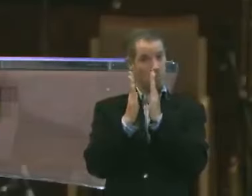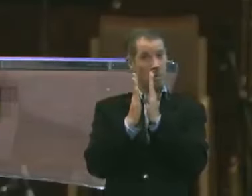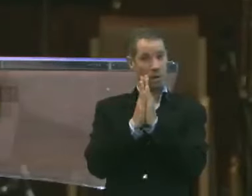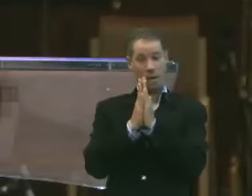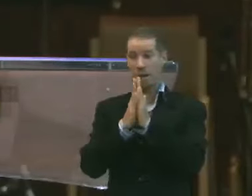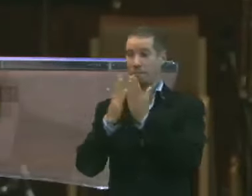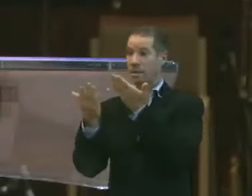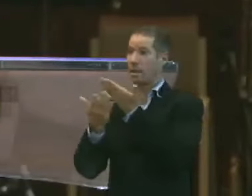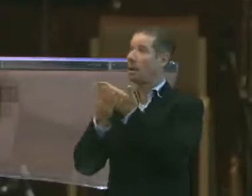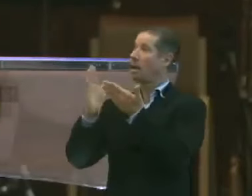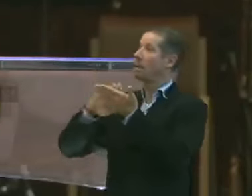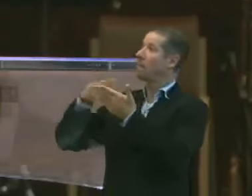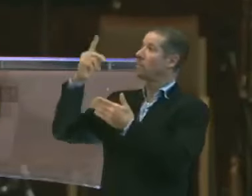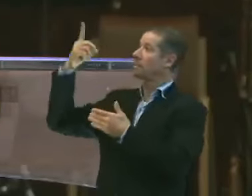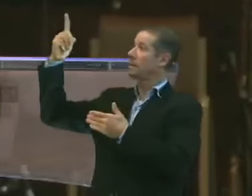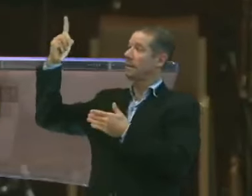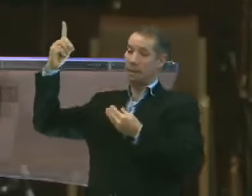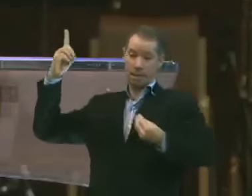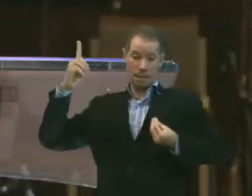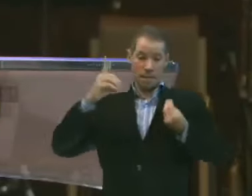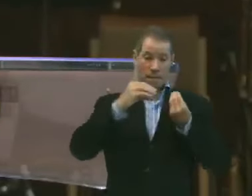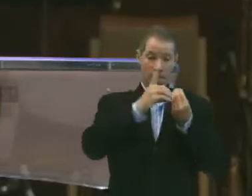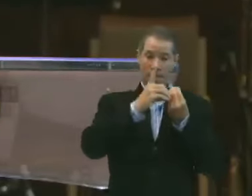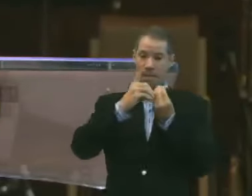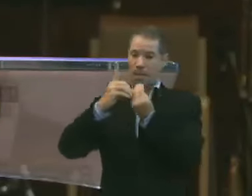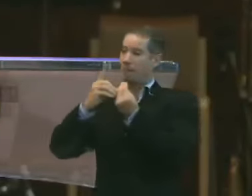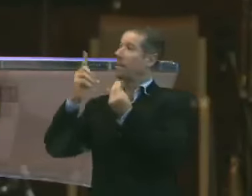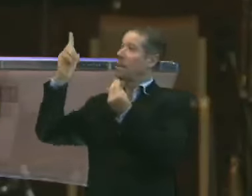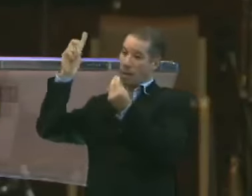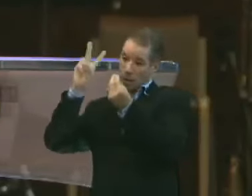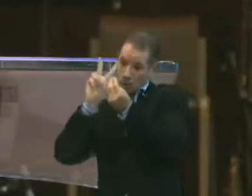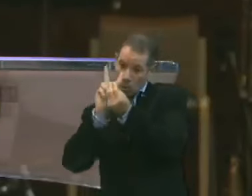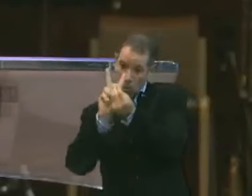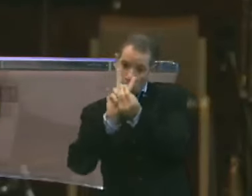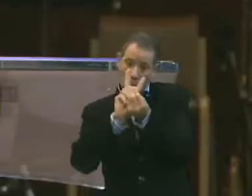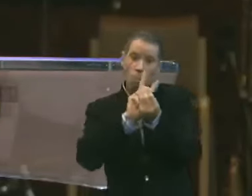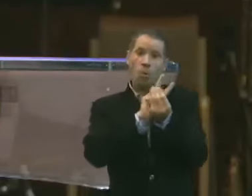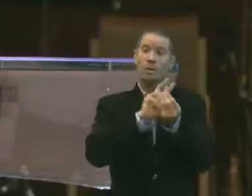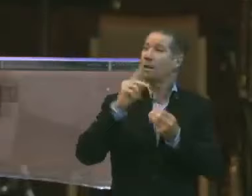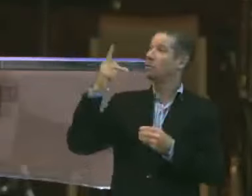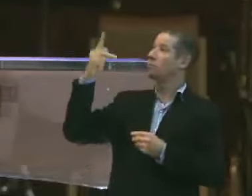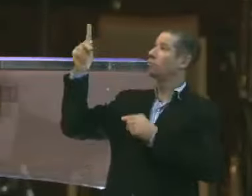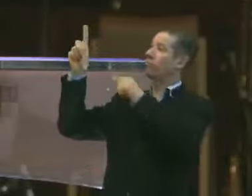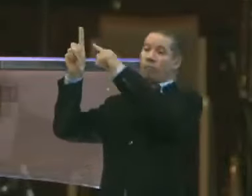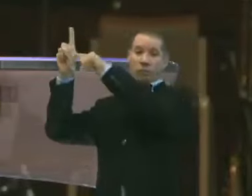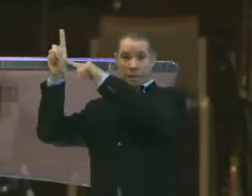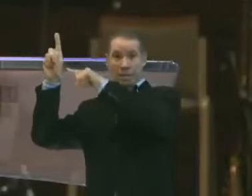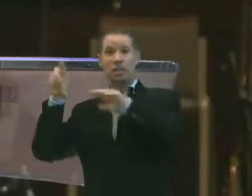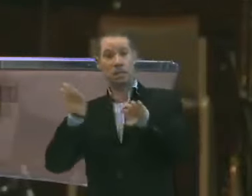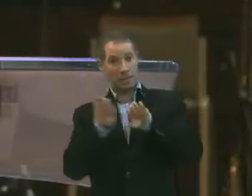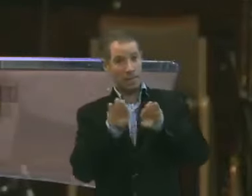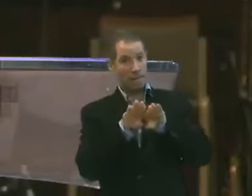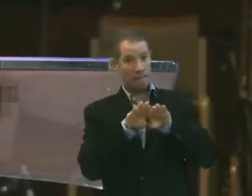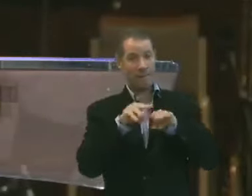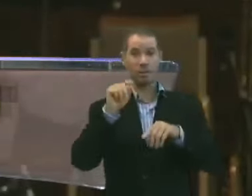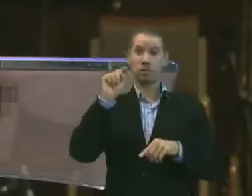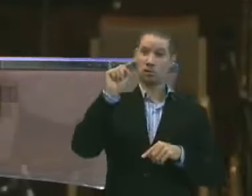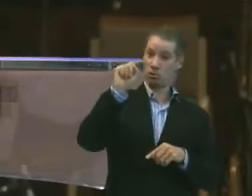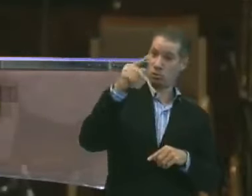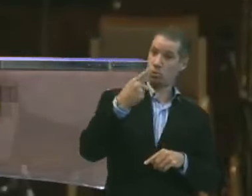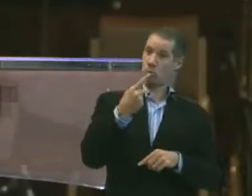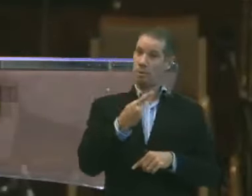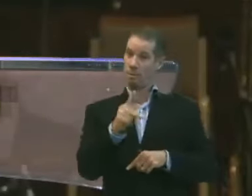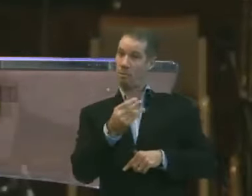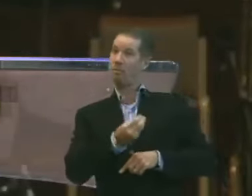A mão que guia. A mão que cuida. E a mão que revela a sua vontade. Também esteja sobre você.